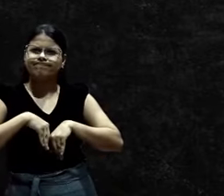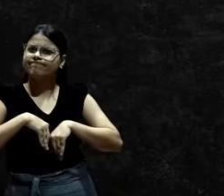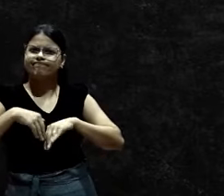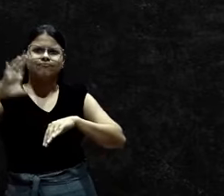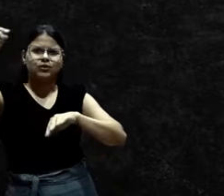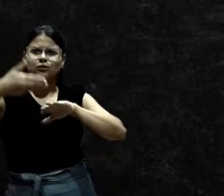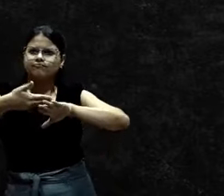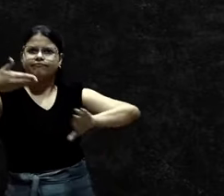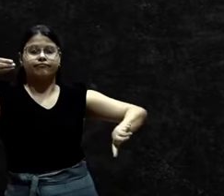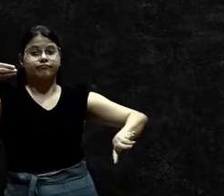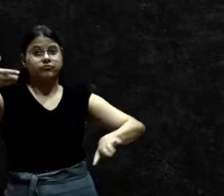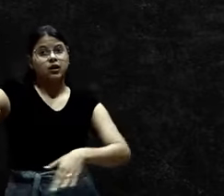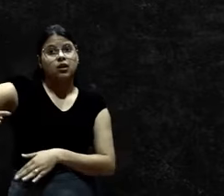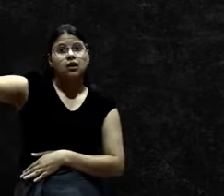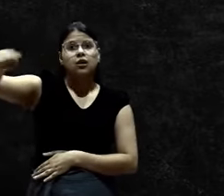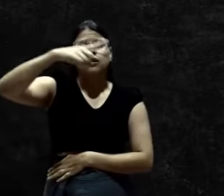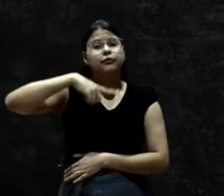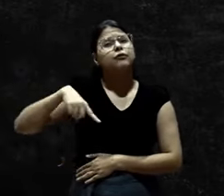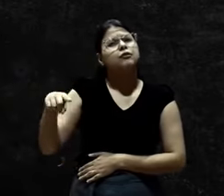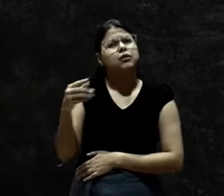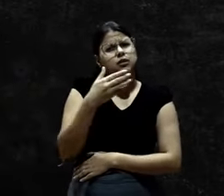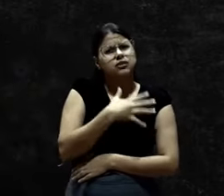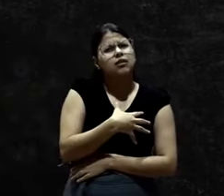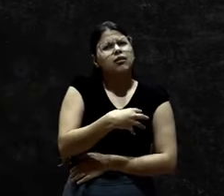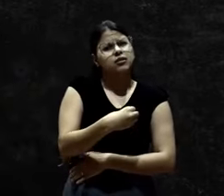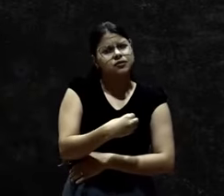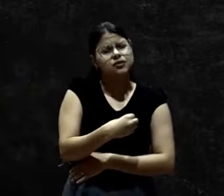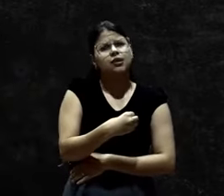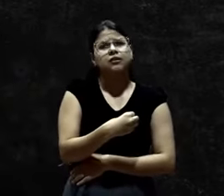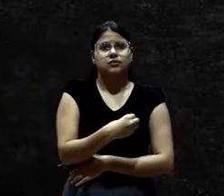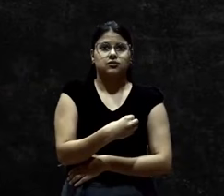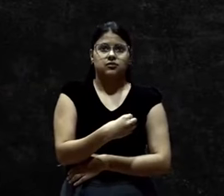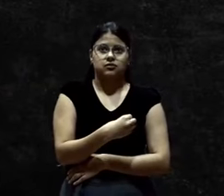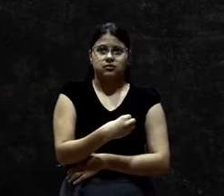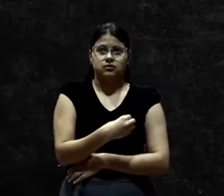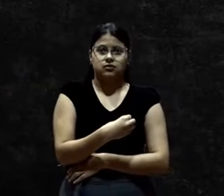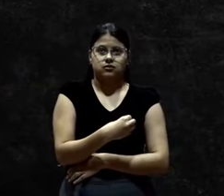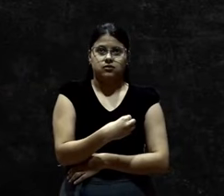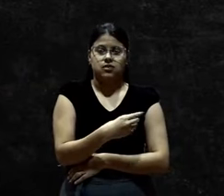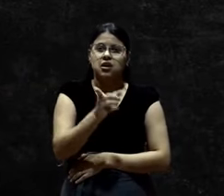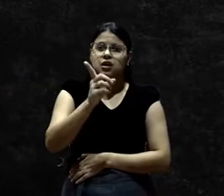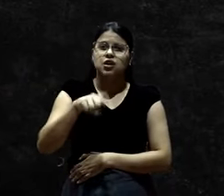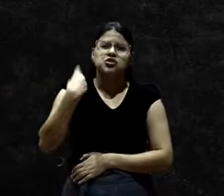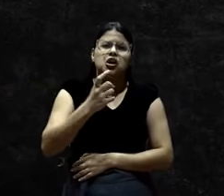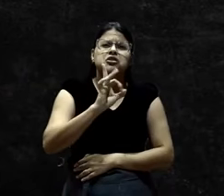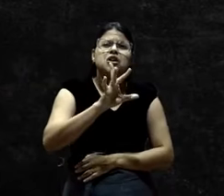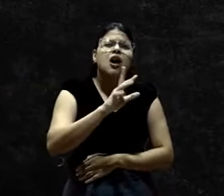Filhinhos. Pode soltar o próximo. Filhinhos. Não amemos de palavra.